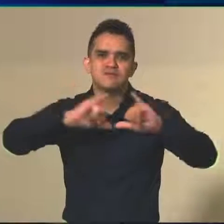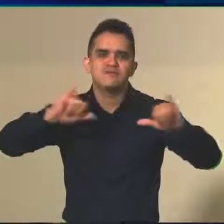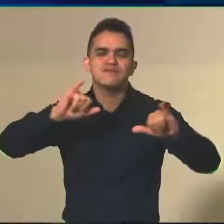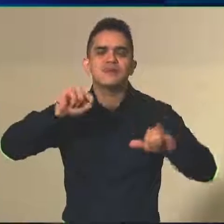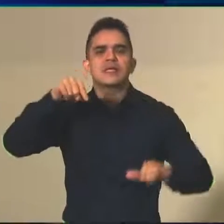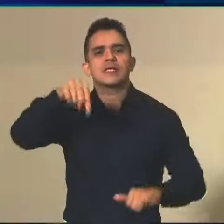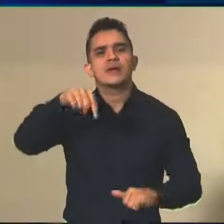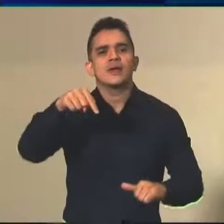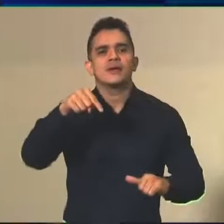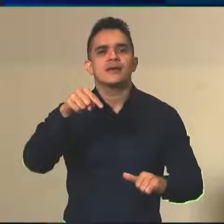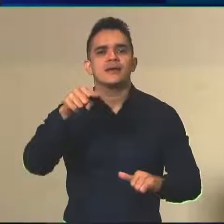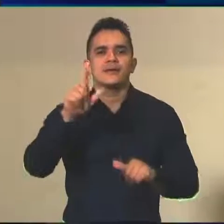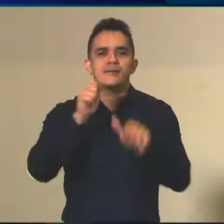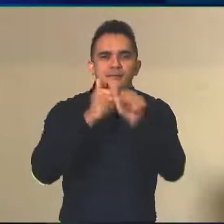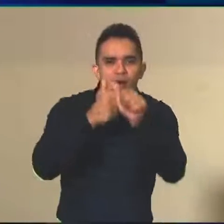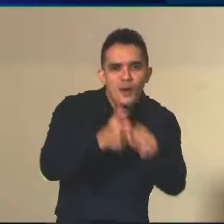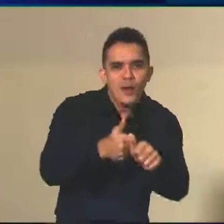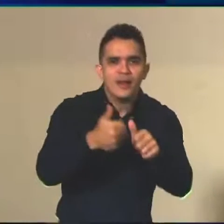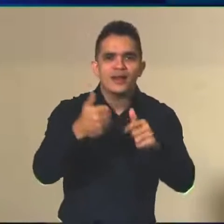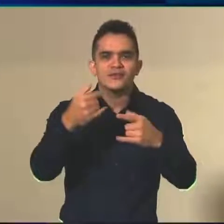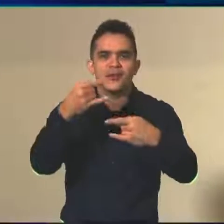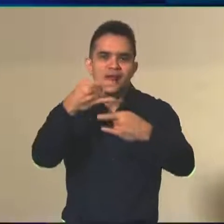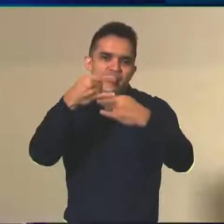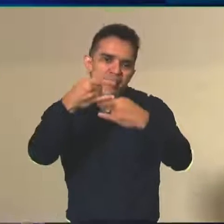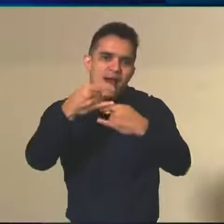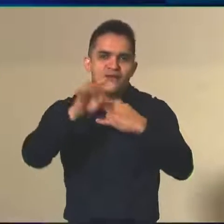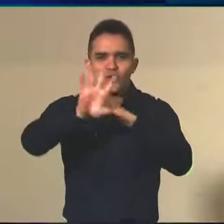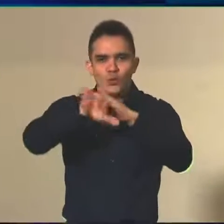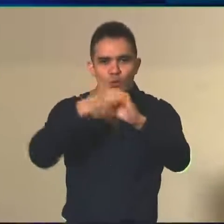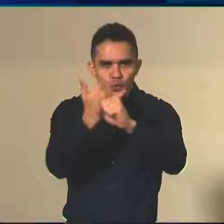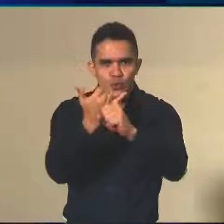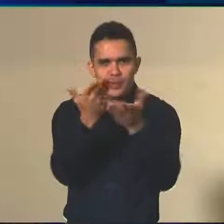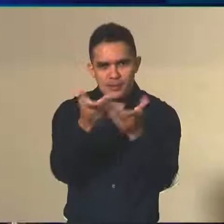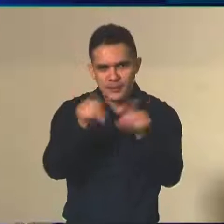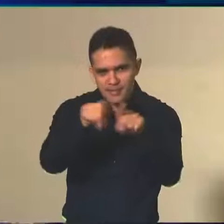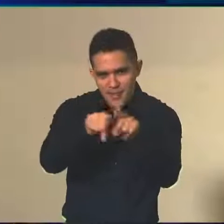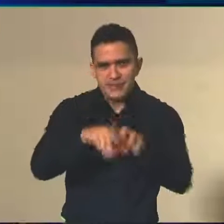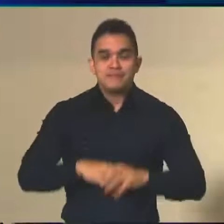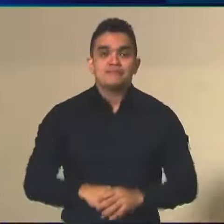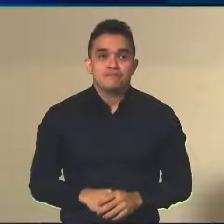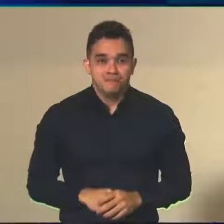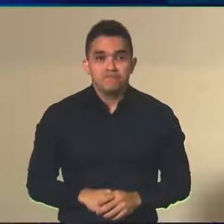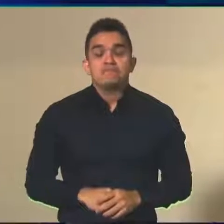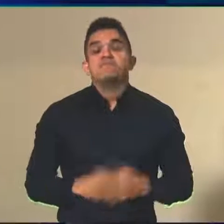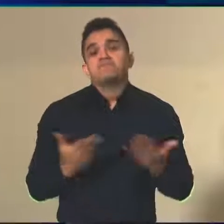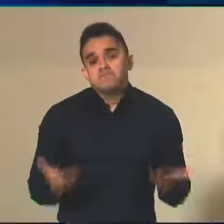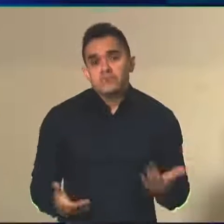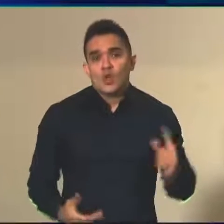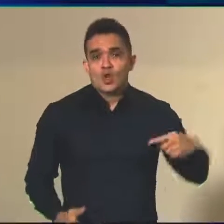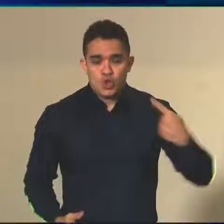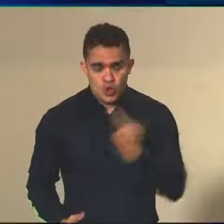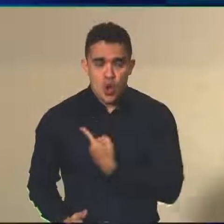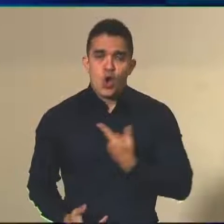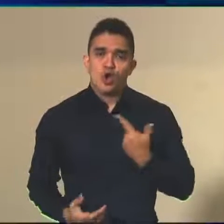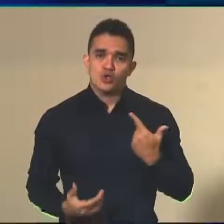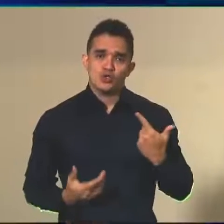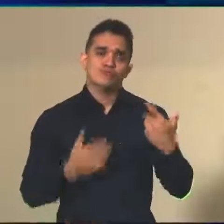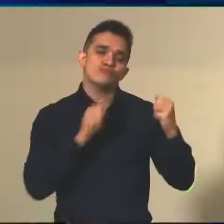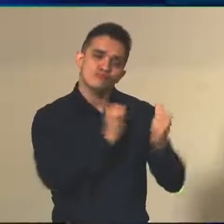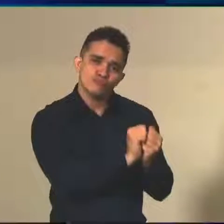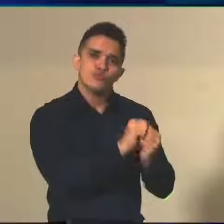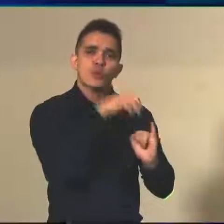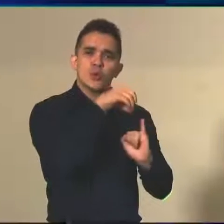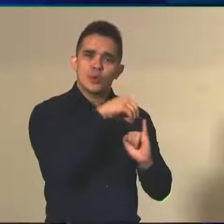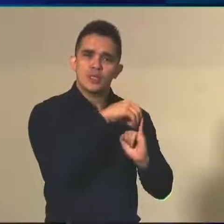de maneira virtual. Bom, nós temos feito no Inep um trabalho já desde